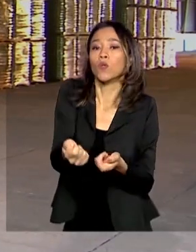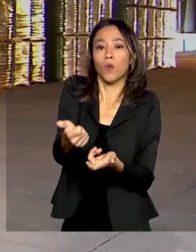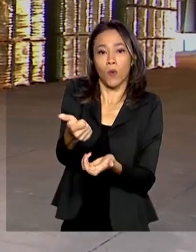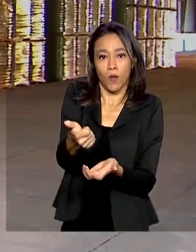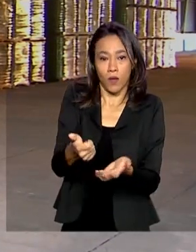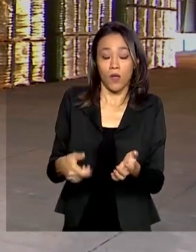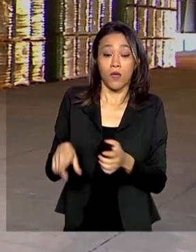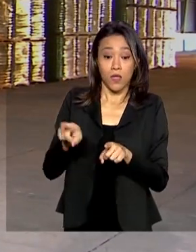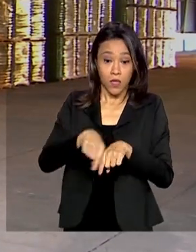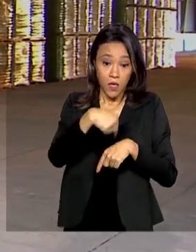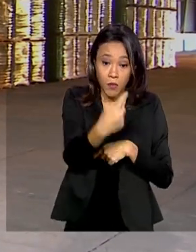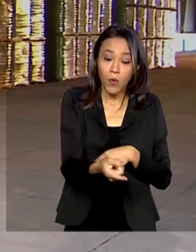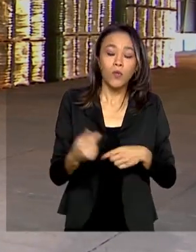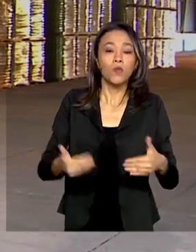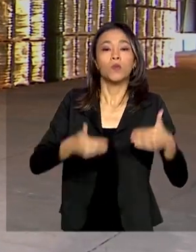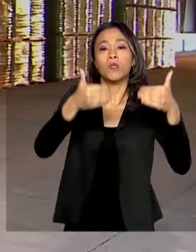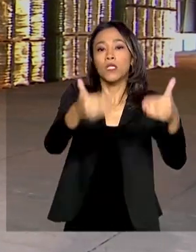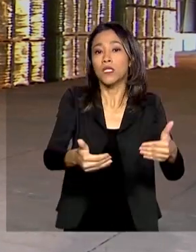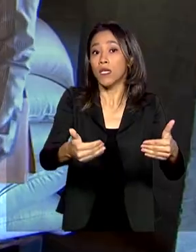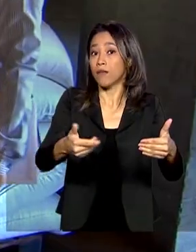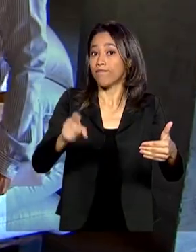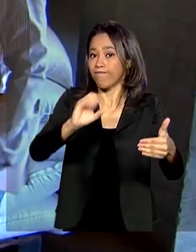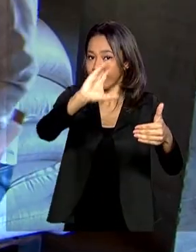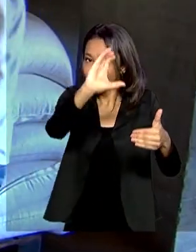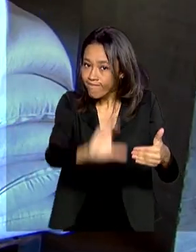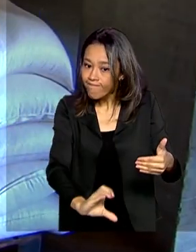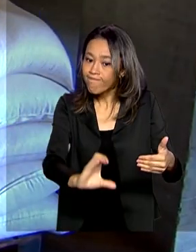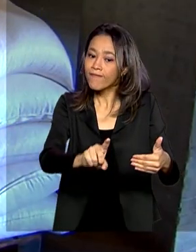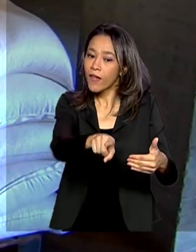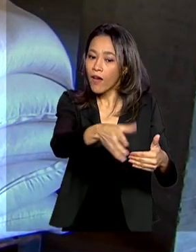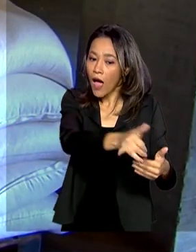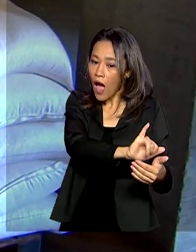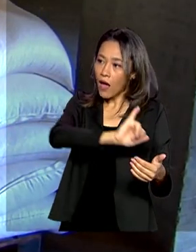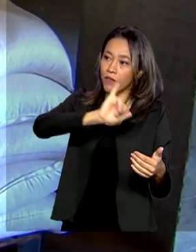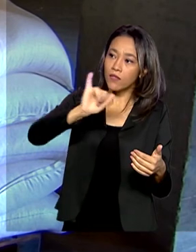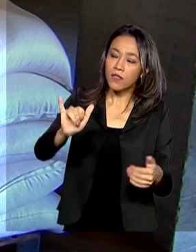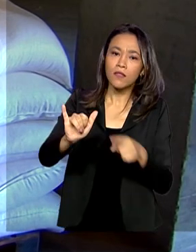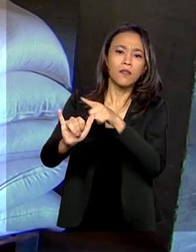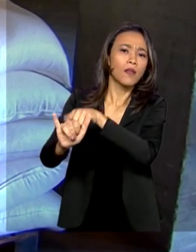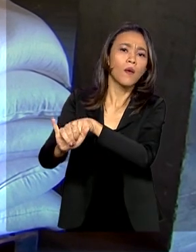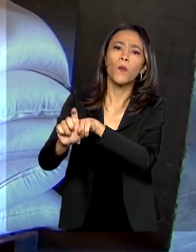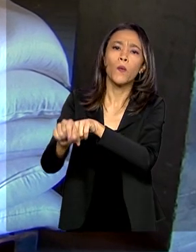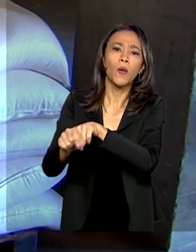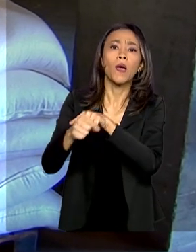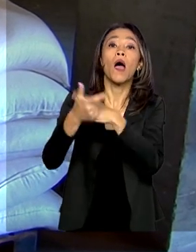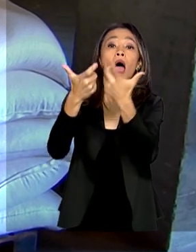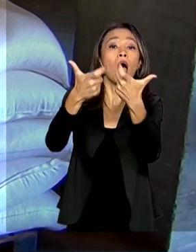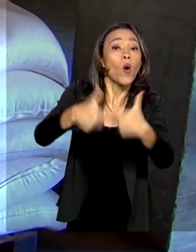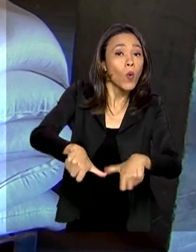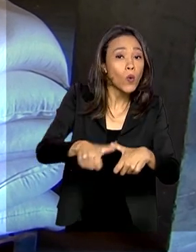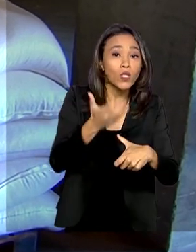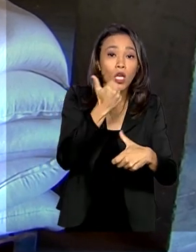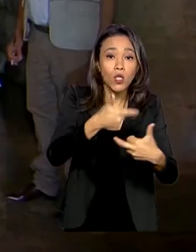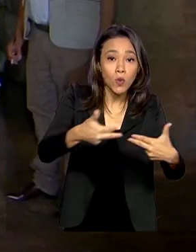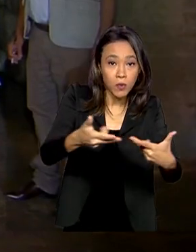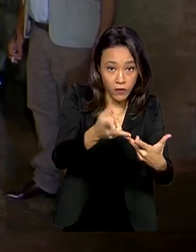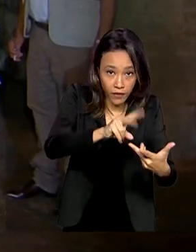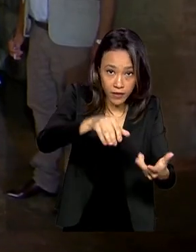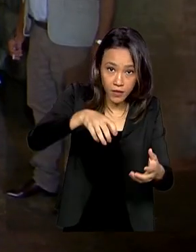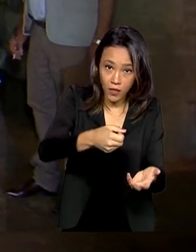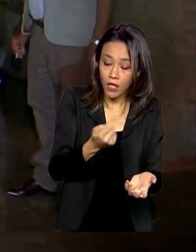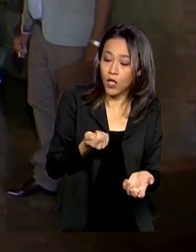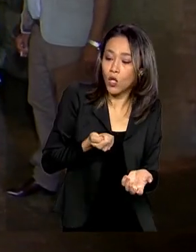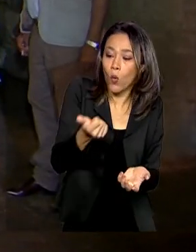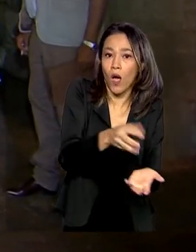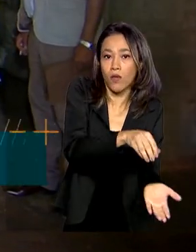o Ministério da Cidadania indica a rede sócio-assistencial para onde os alimentos serão doados. Já